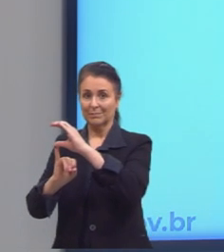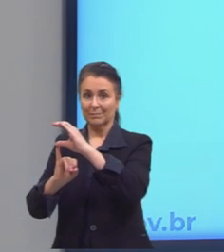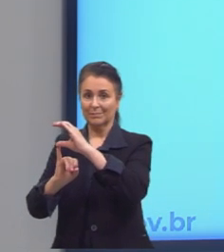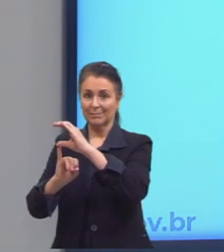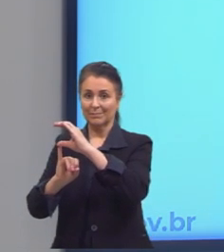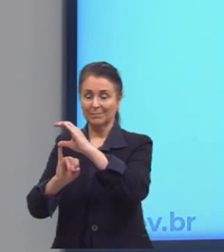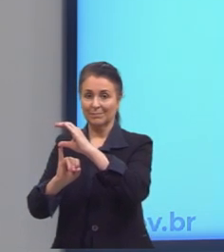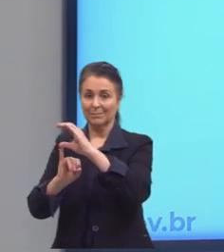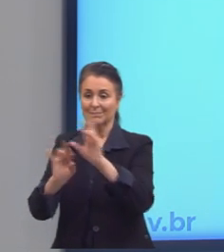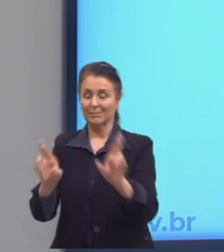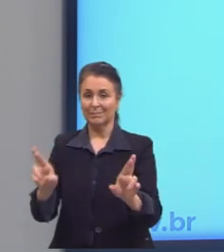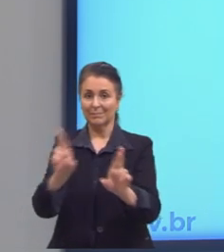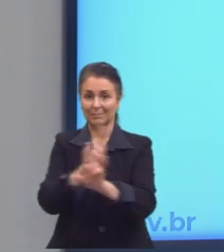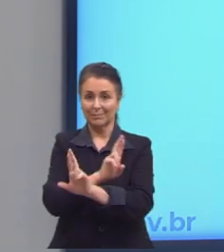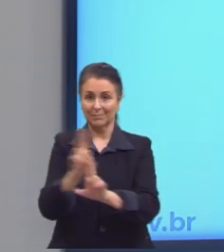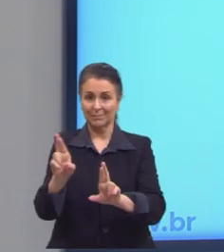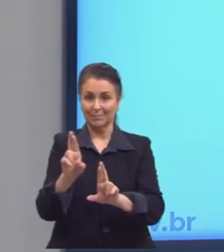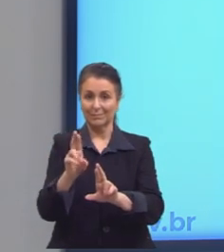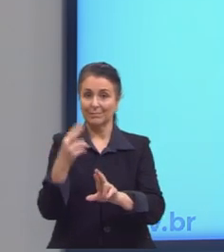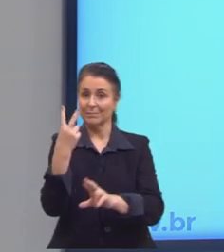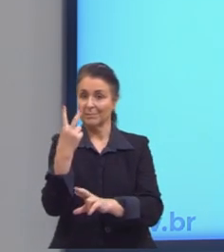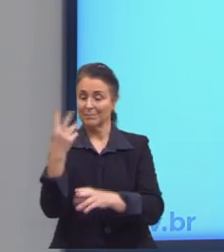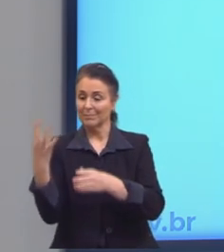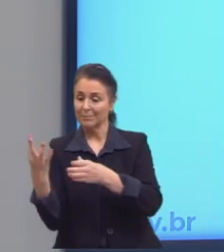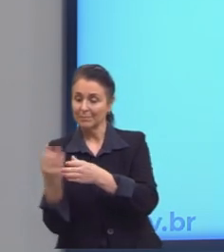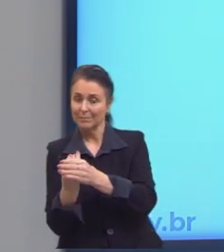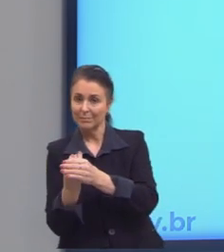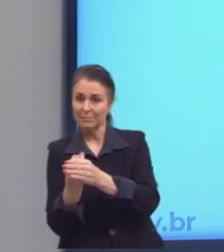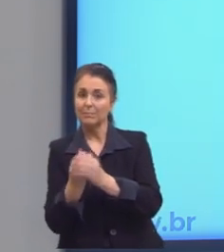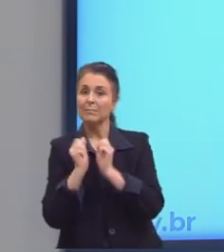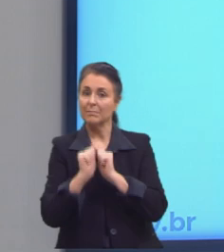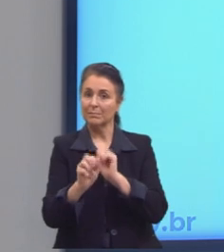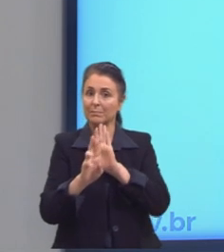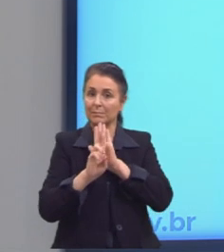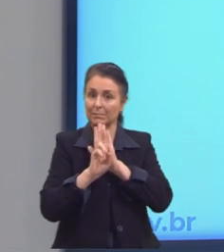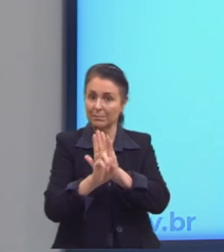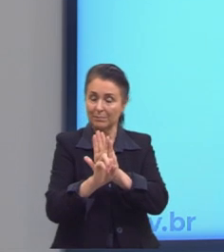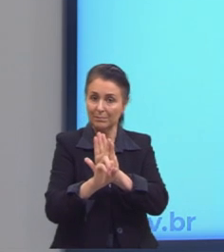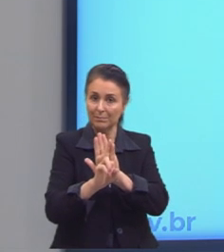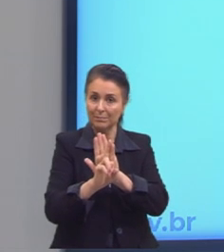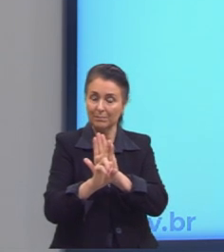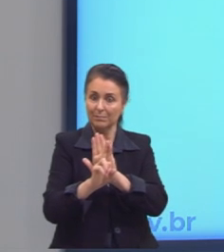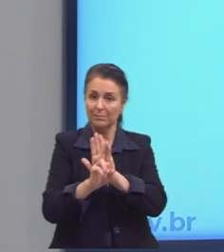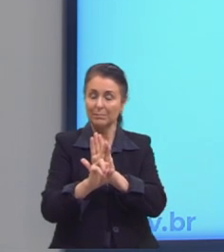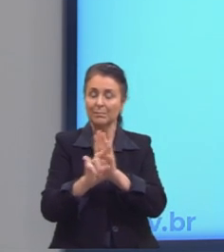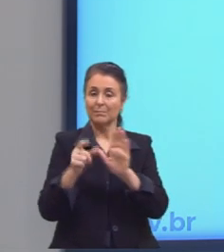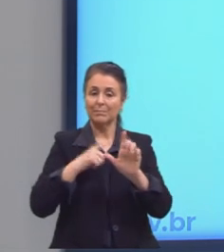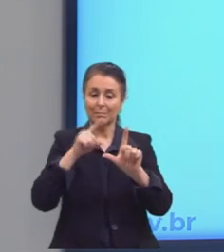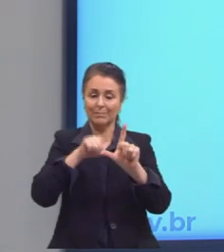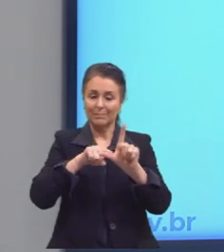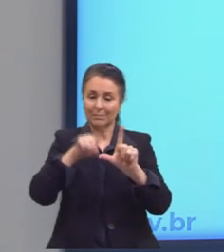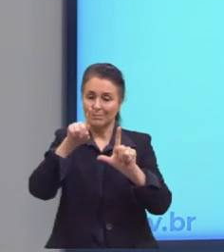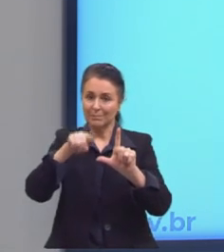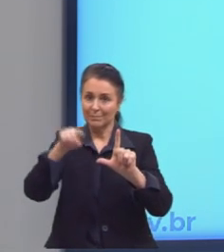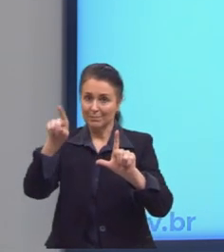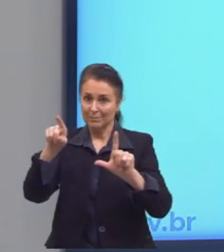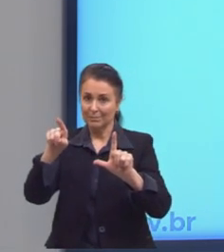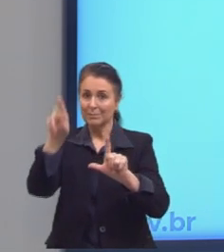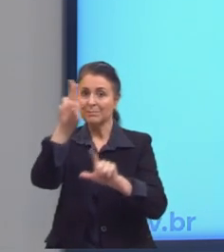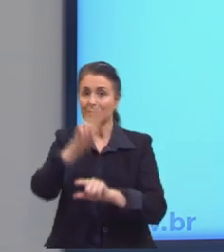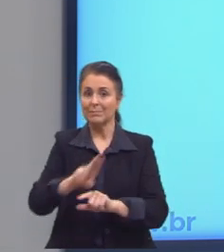Então, a relação entre dois conjuntos, ela pode ser representada em sua forma gráfica através de um plano